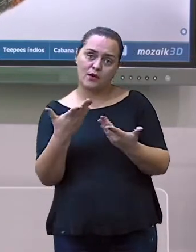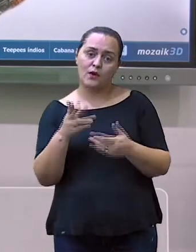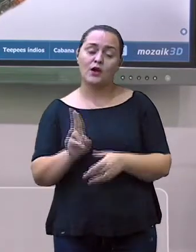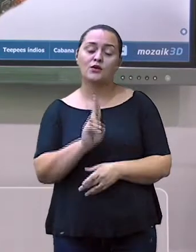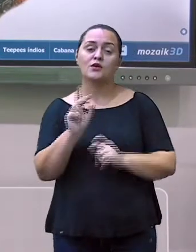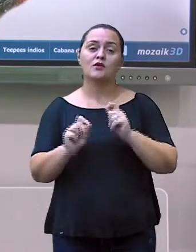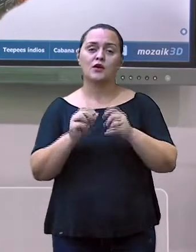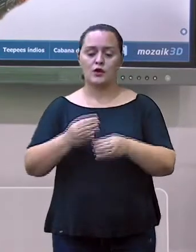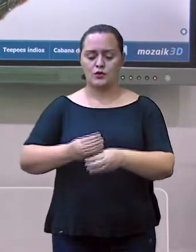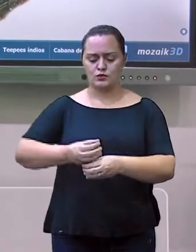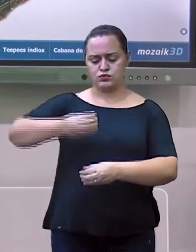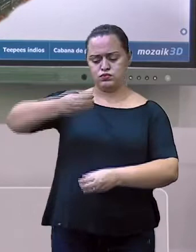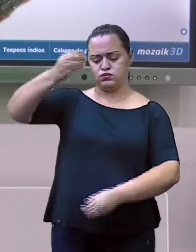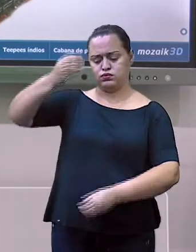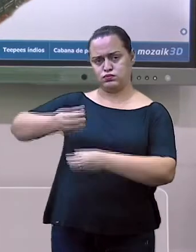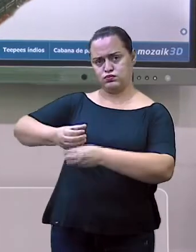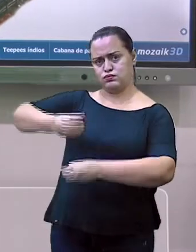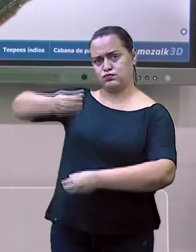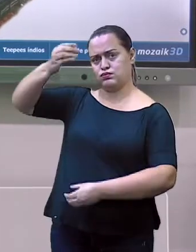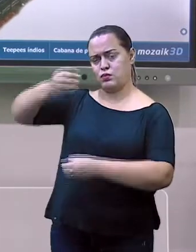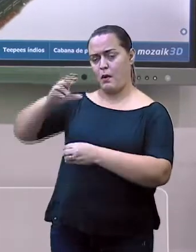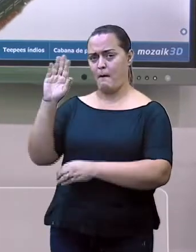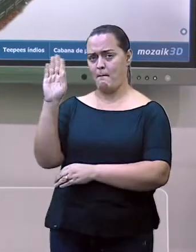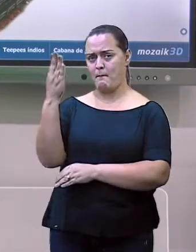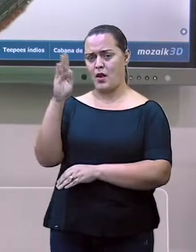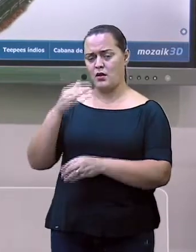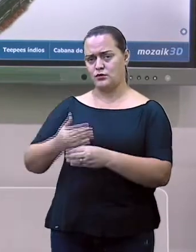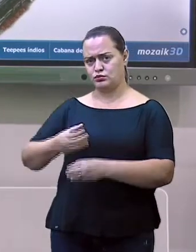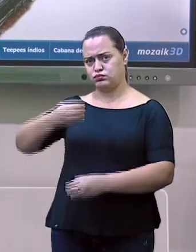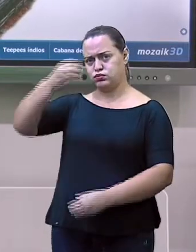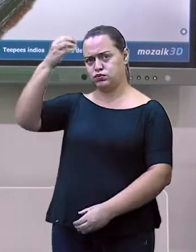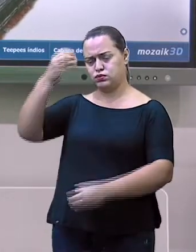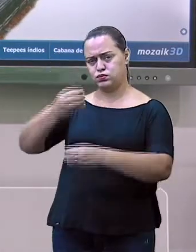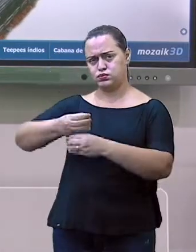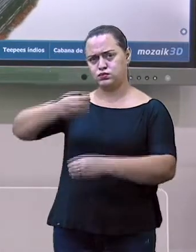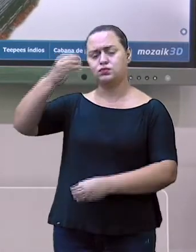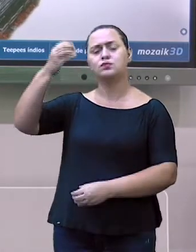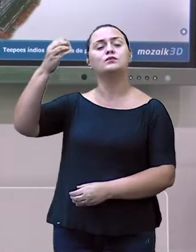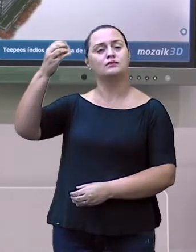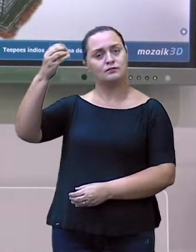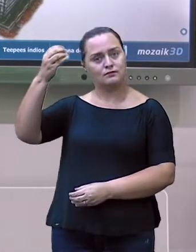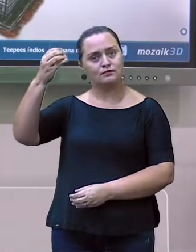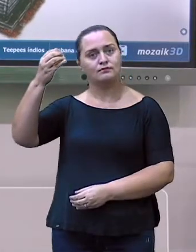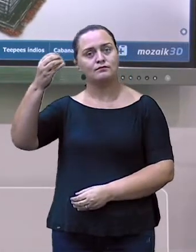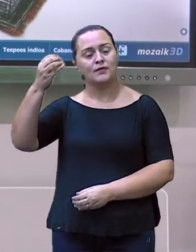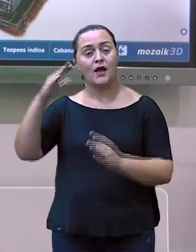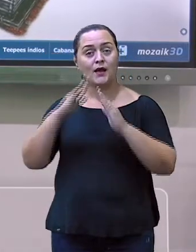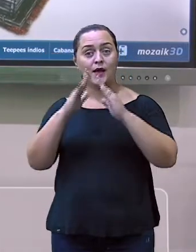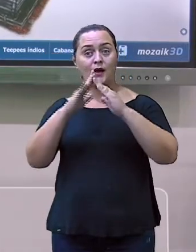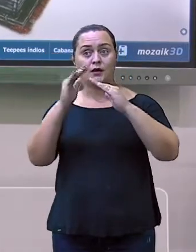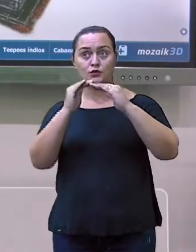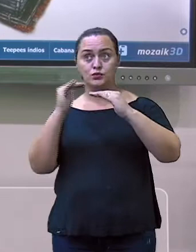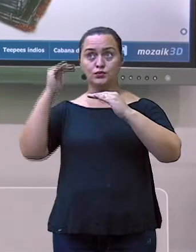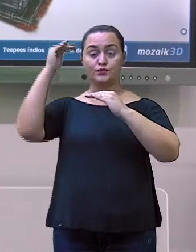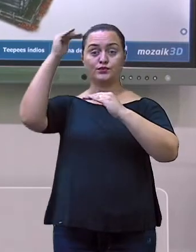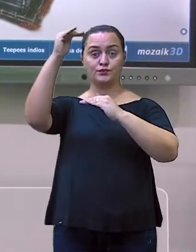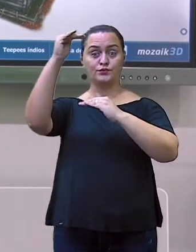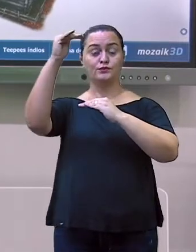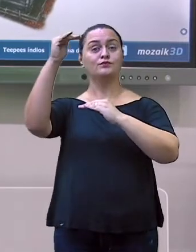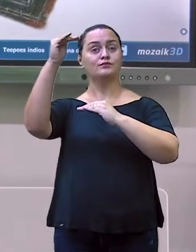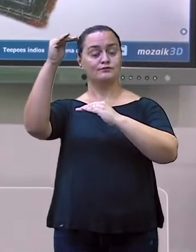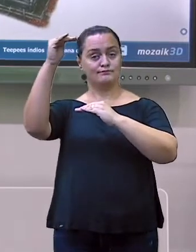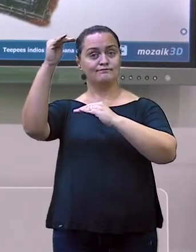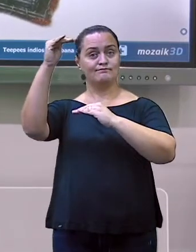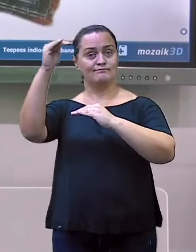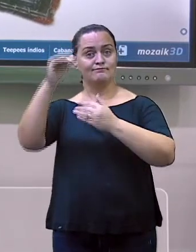compridas, que eram cavadas no fundo do solo, no fundo da água. Esse tipo de construção